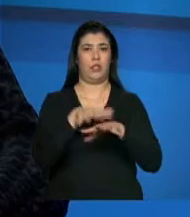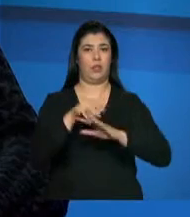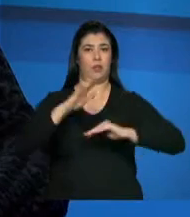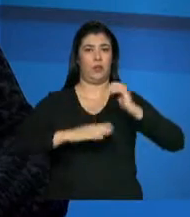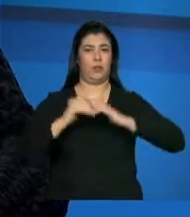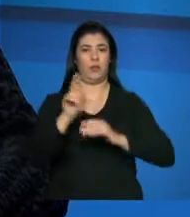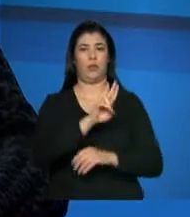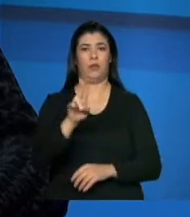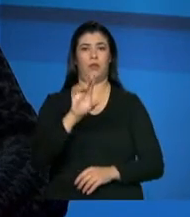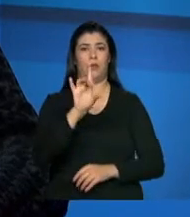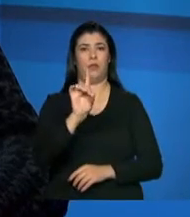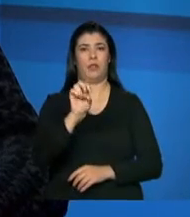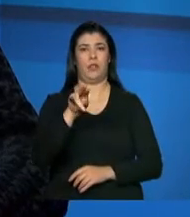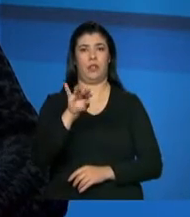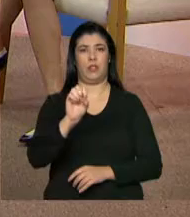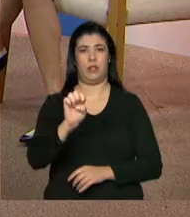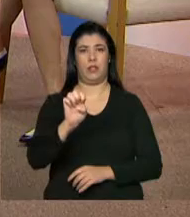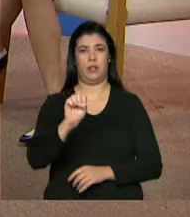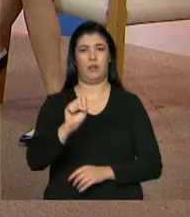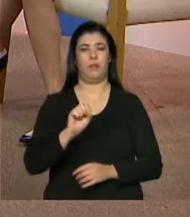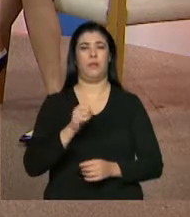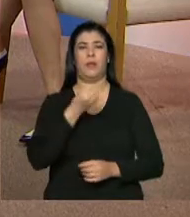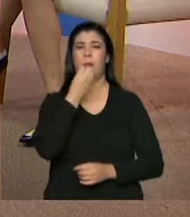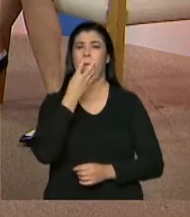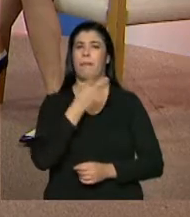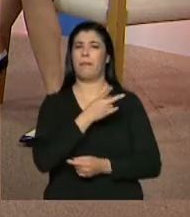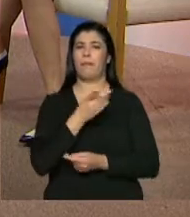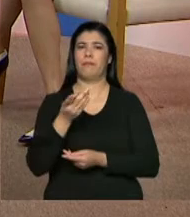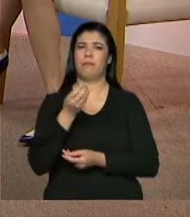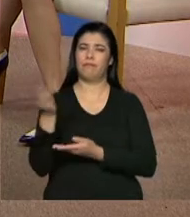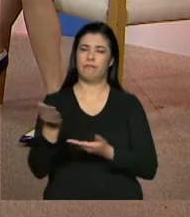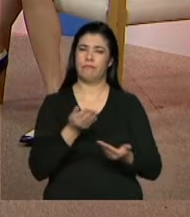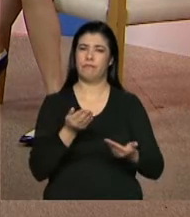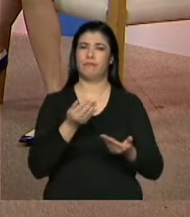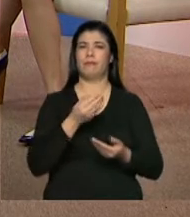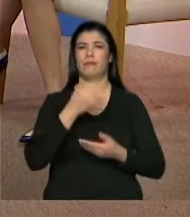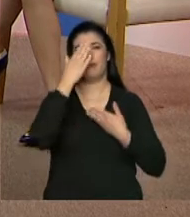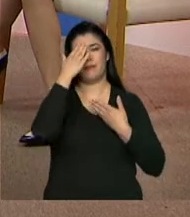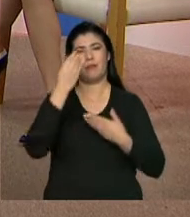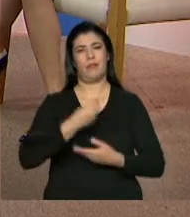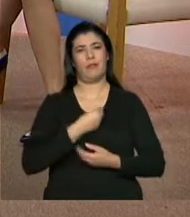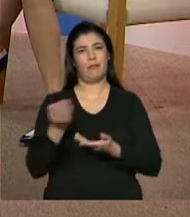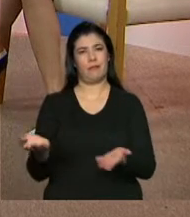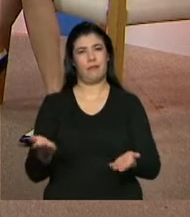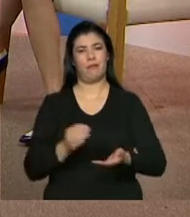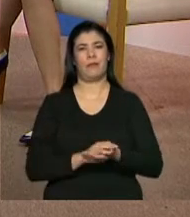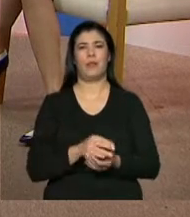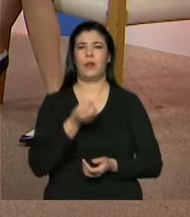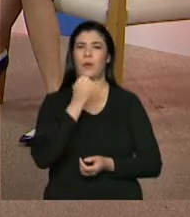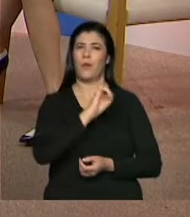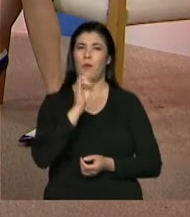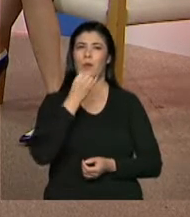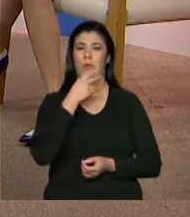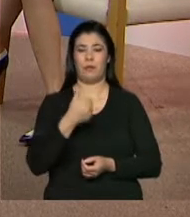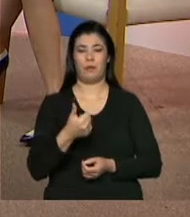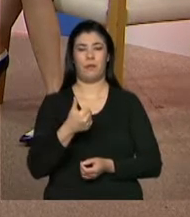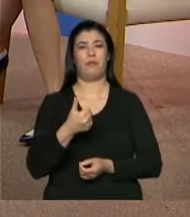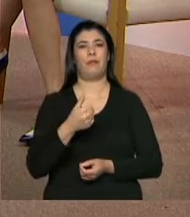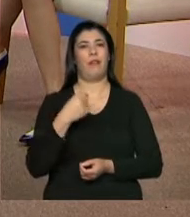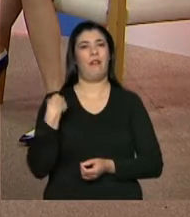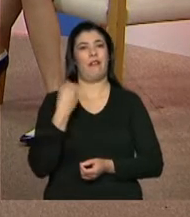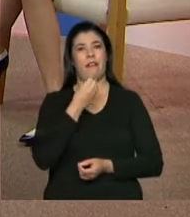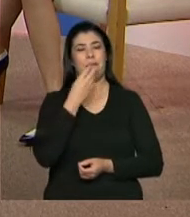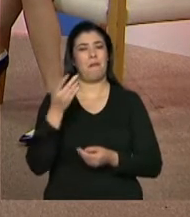Denise Direito. Olá, sejam bem-vindas, muito obrigada por estarem aqui conosco. Olá, Lília, é tão bom estar aqui, a gente que milita nessa